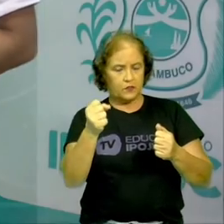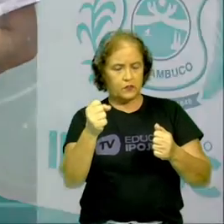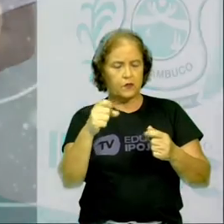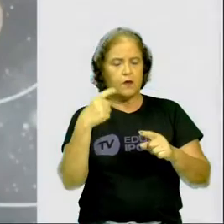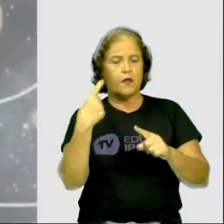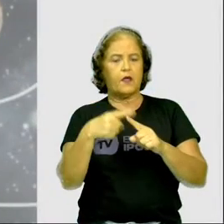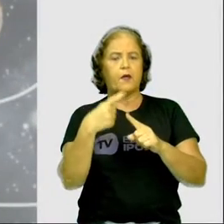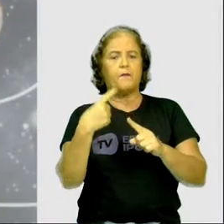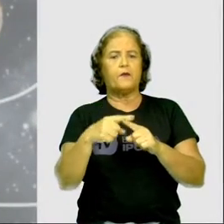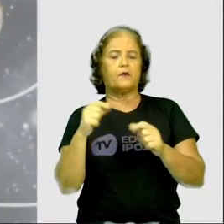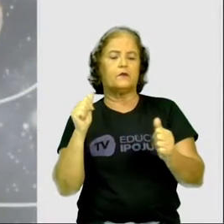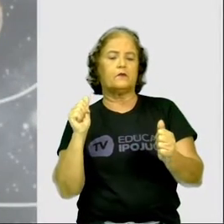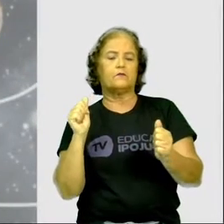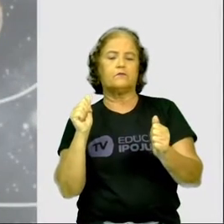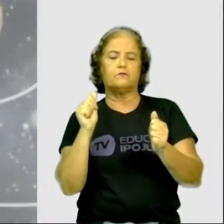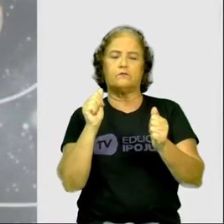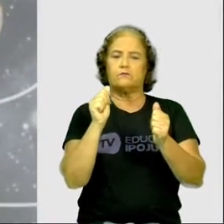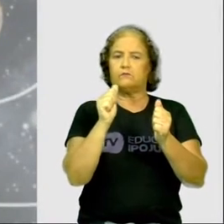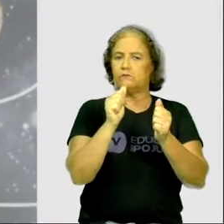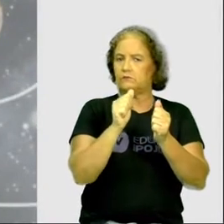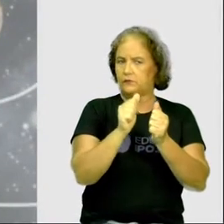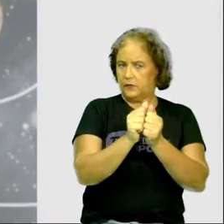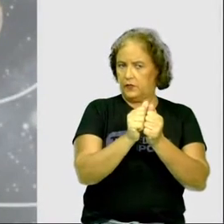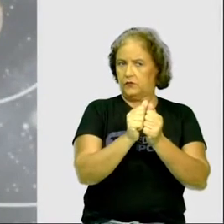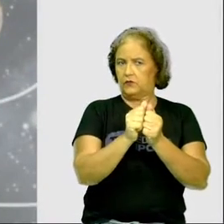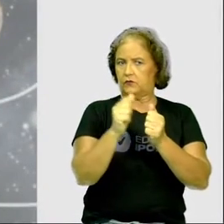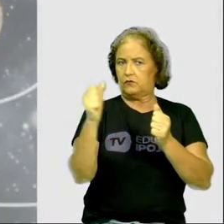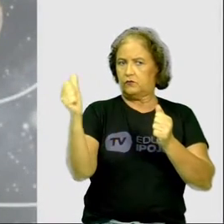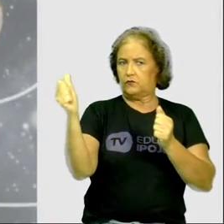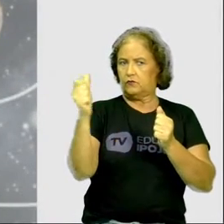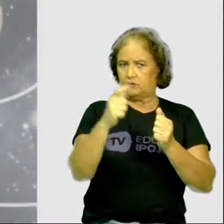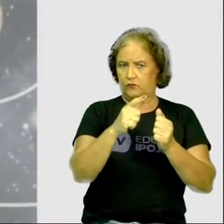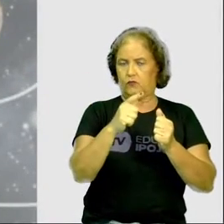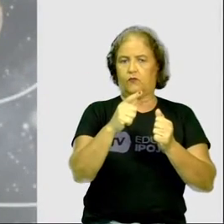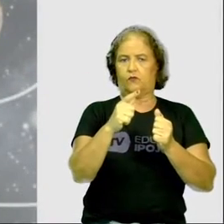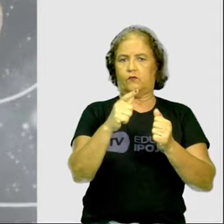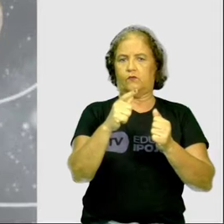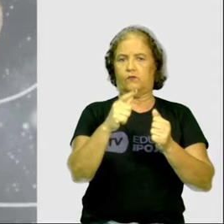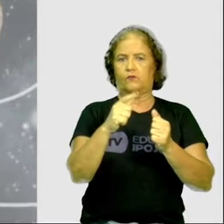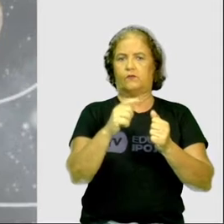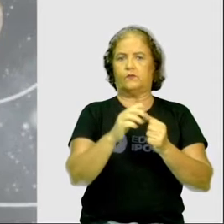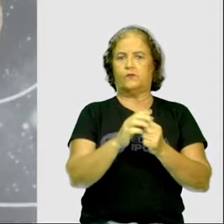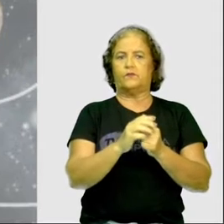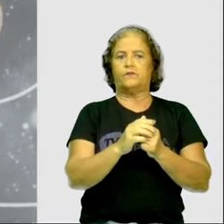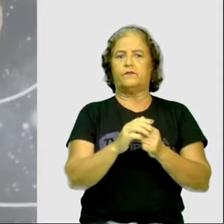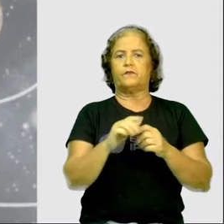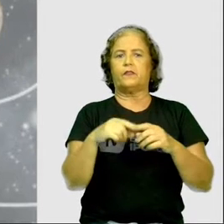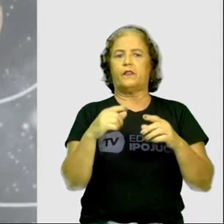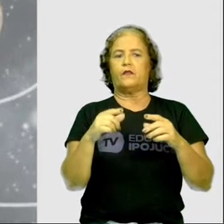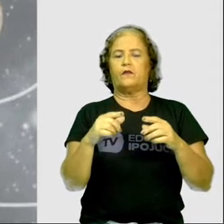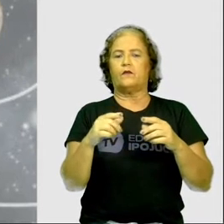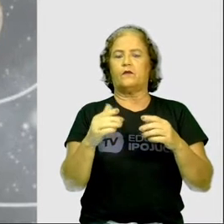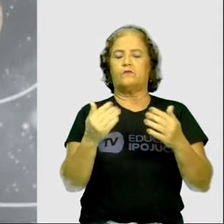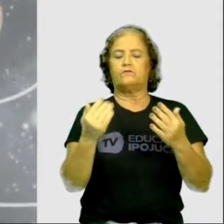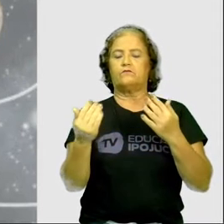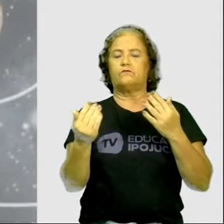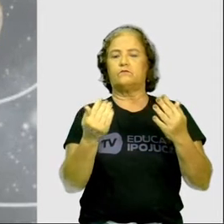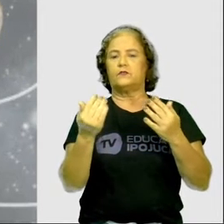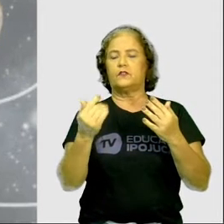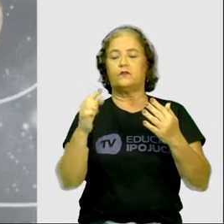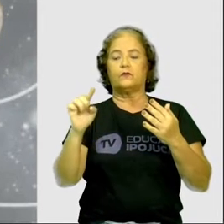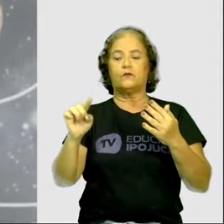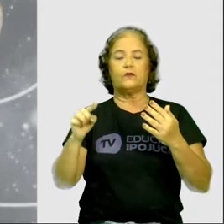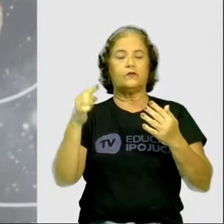próximos do Sol, ou seja, eles ficam bem perto do Sol, tá? Em relação aos outros